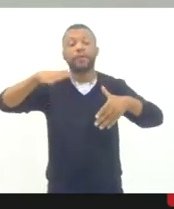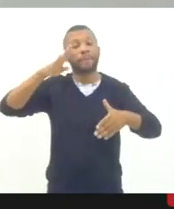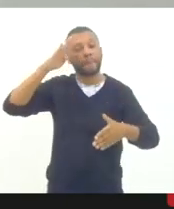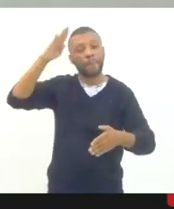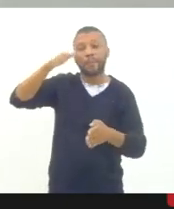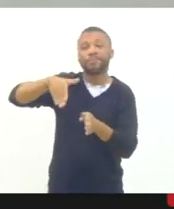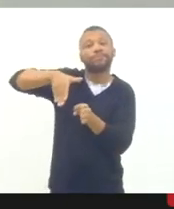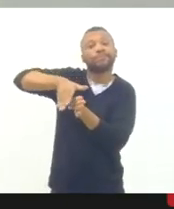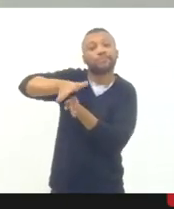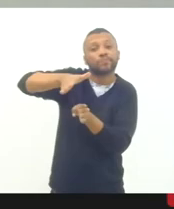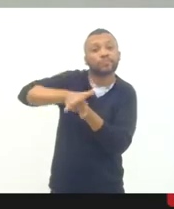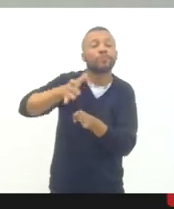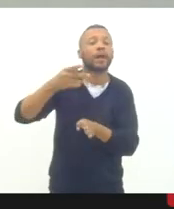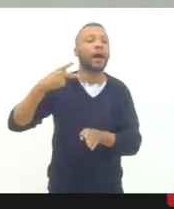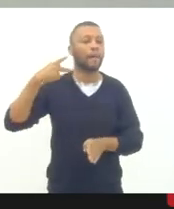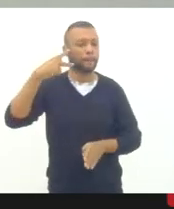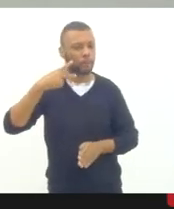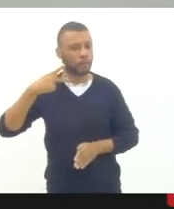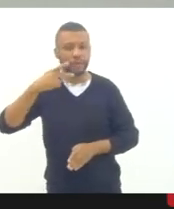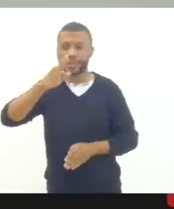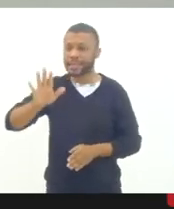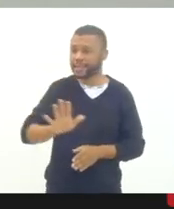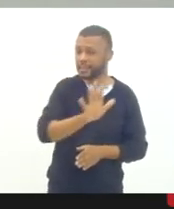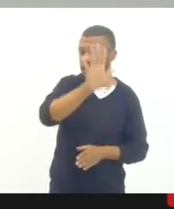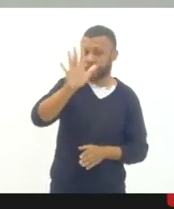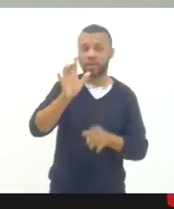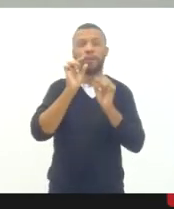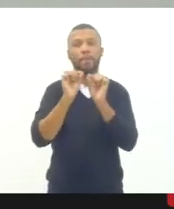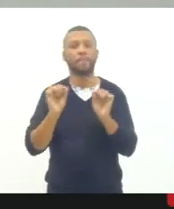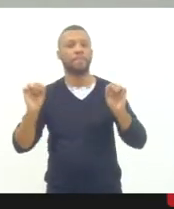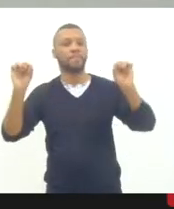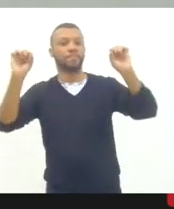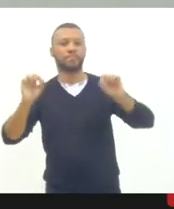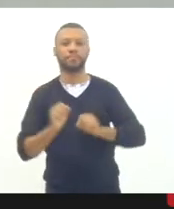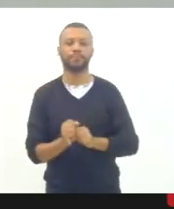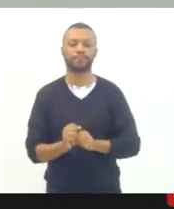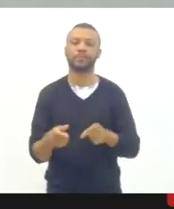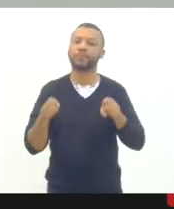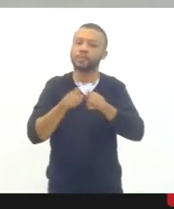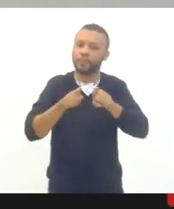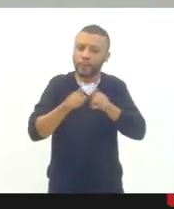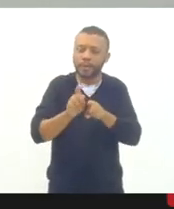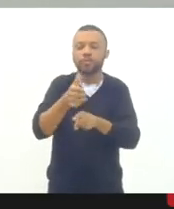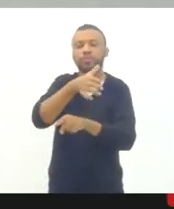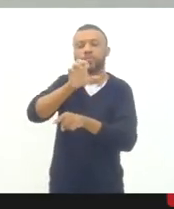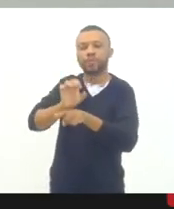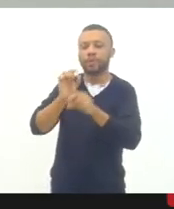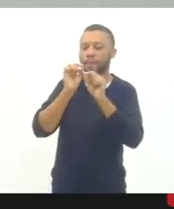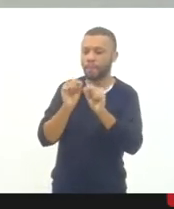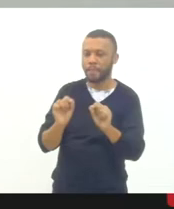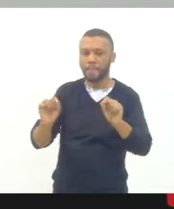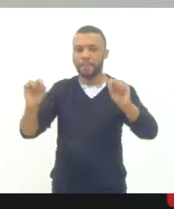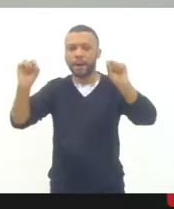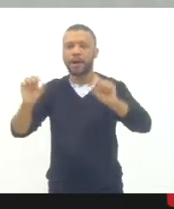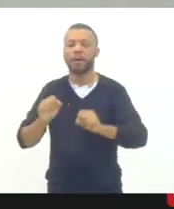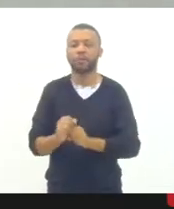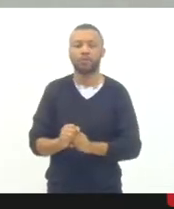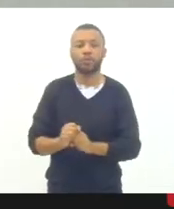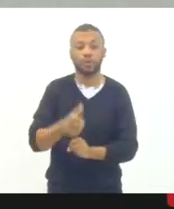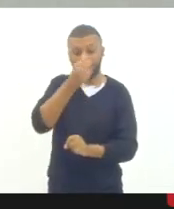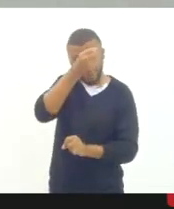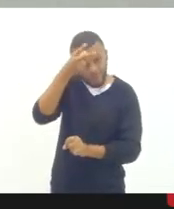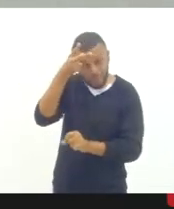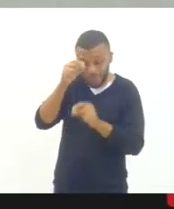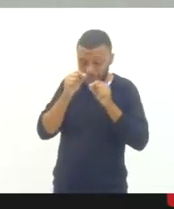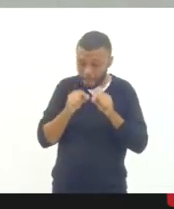nacional e, consequentemente, das políticas dos estados e municípios, e não